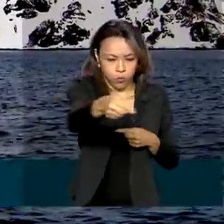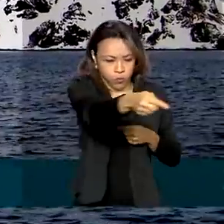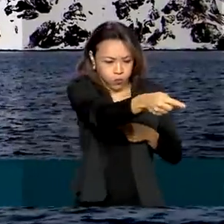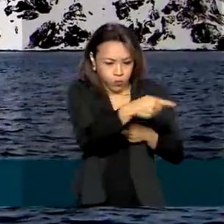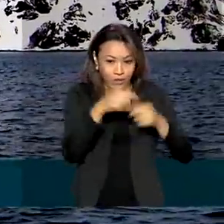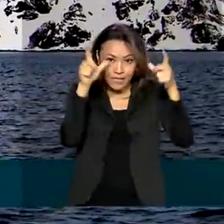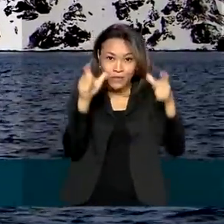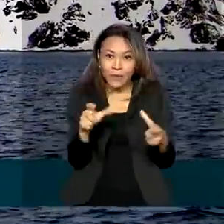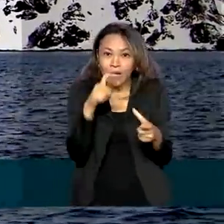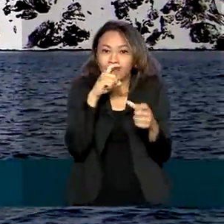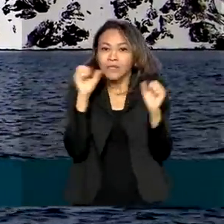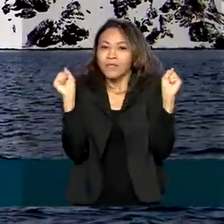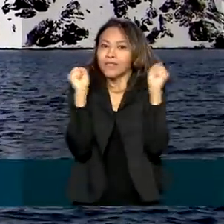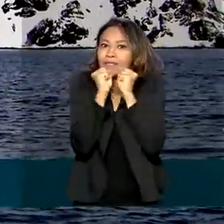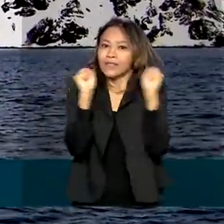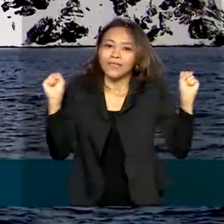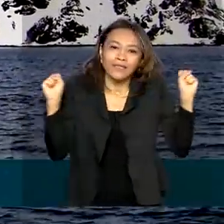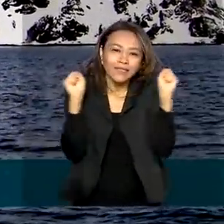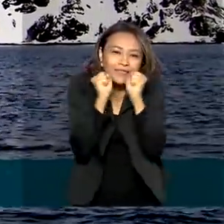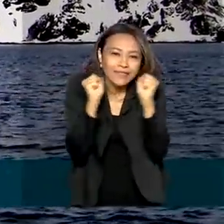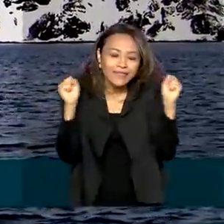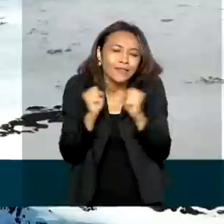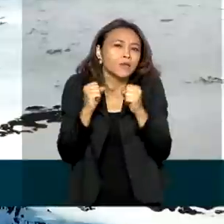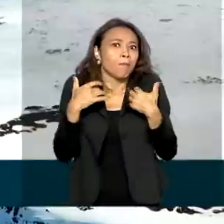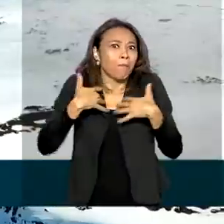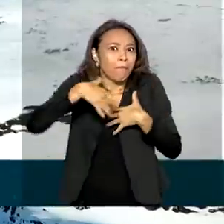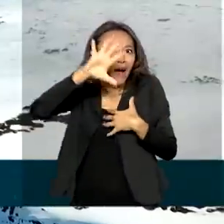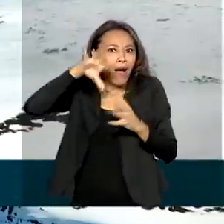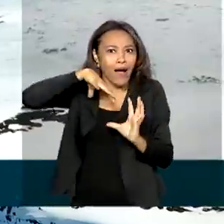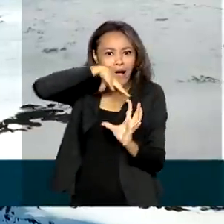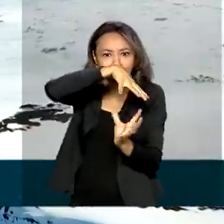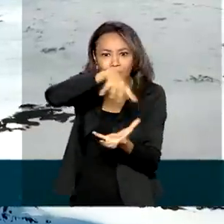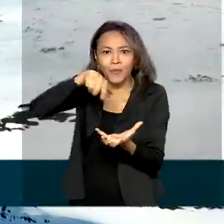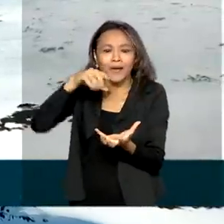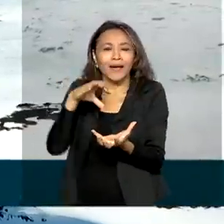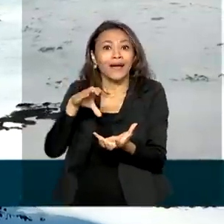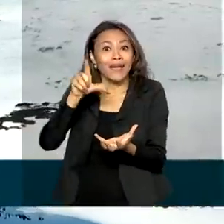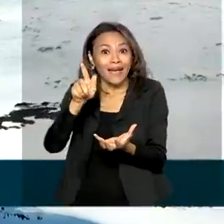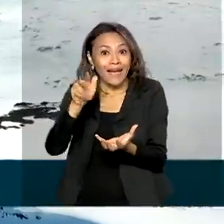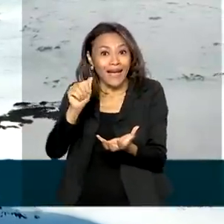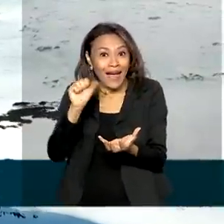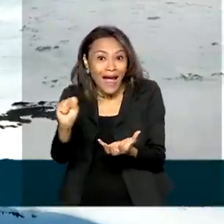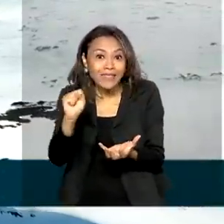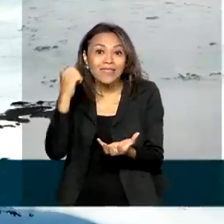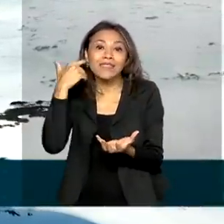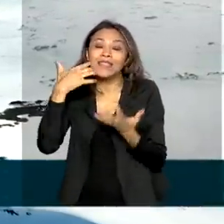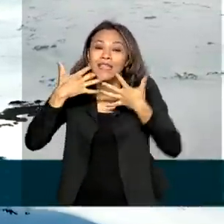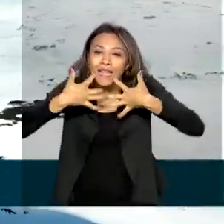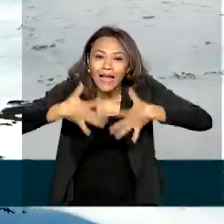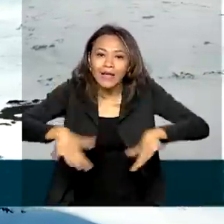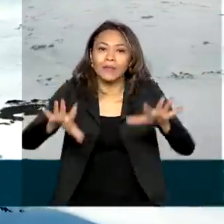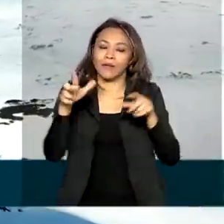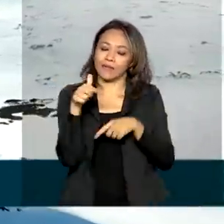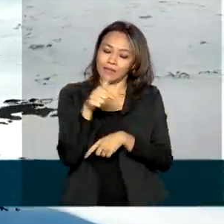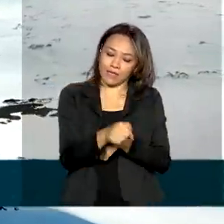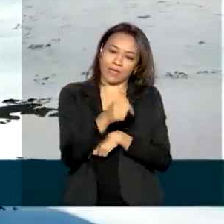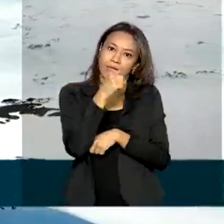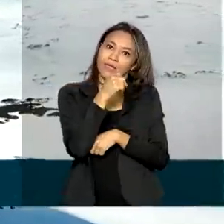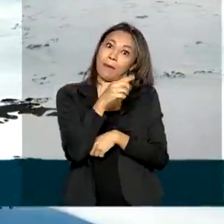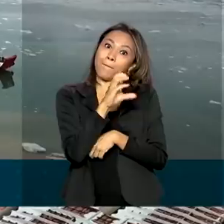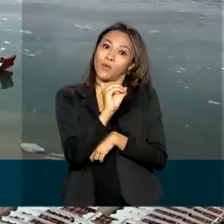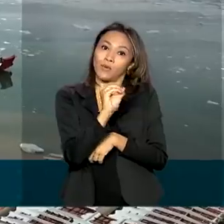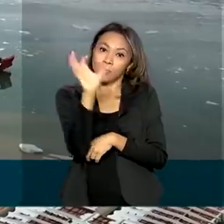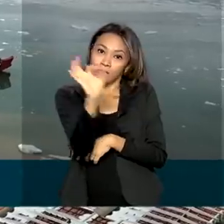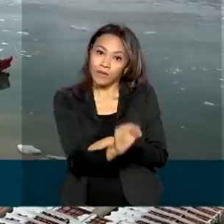continente gelado onde estão as maiores reservas de gás natural e 70% da água doce do